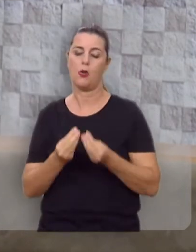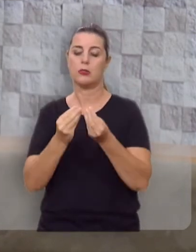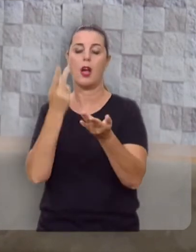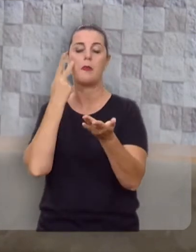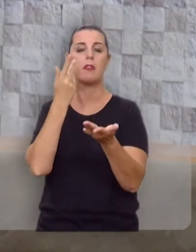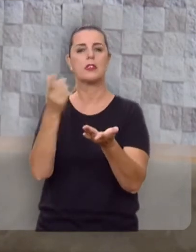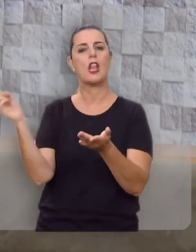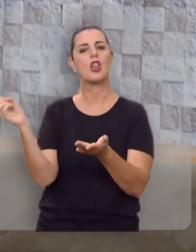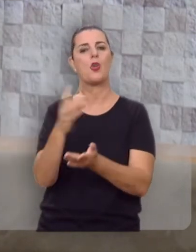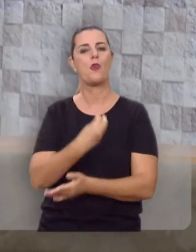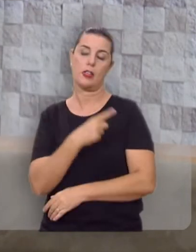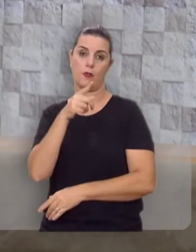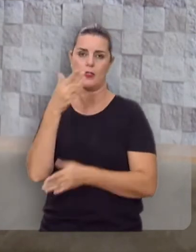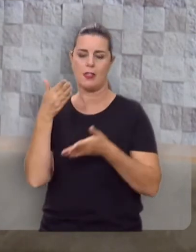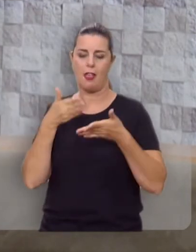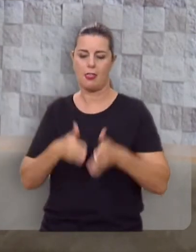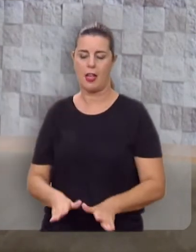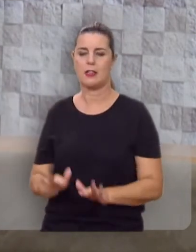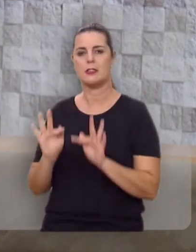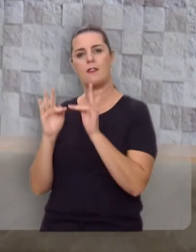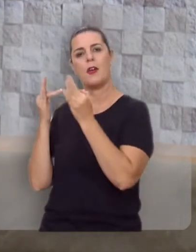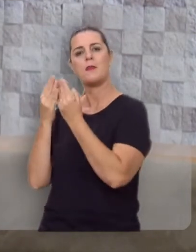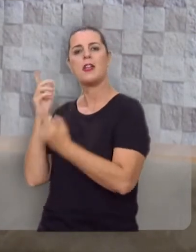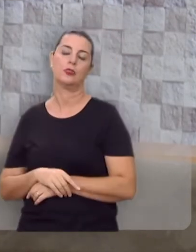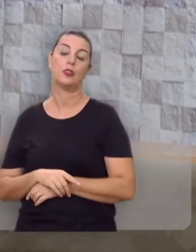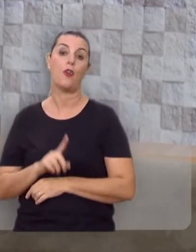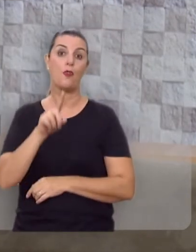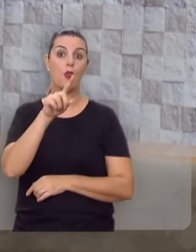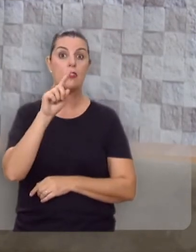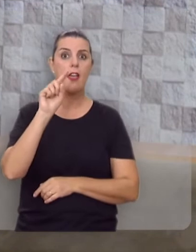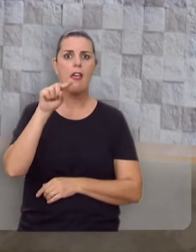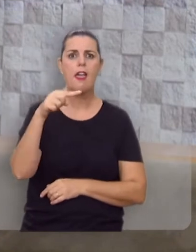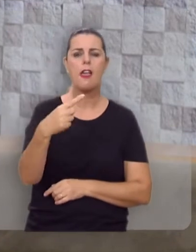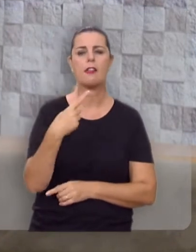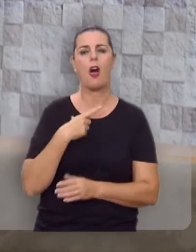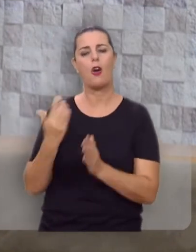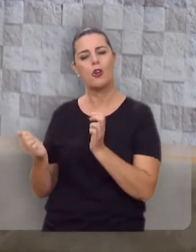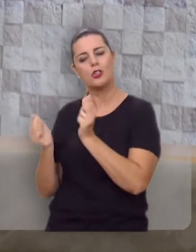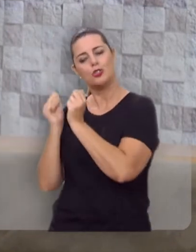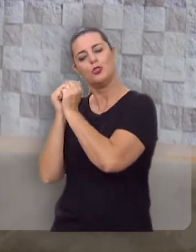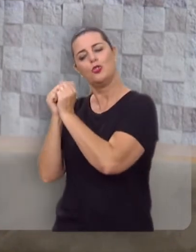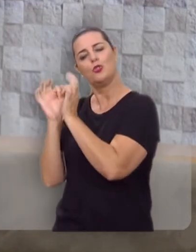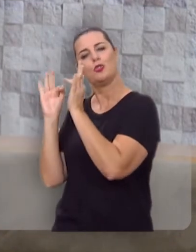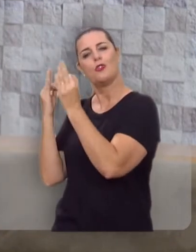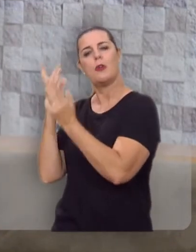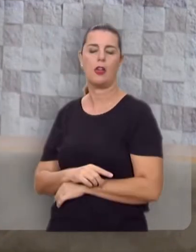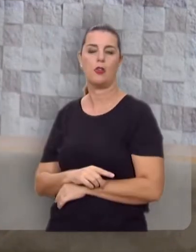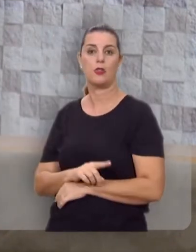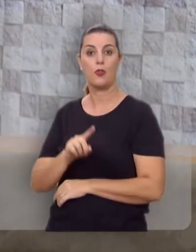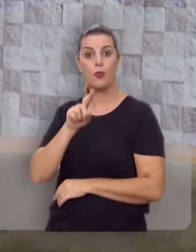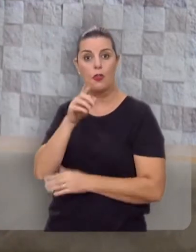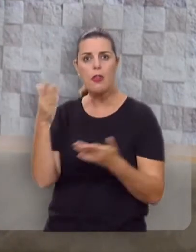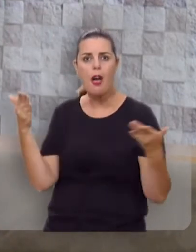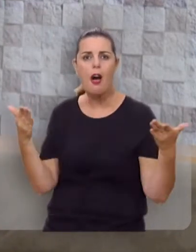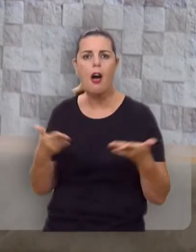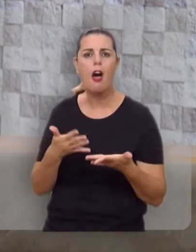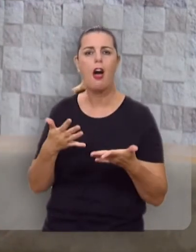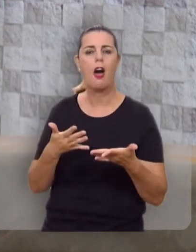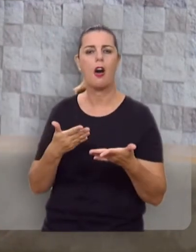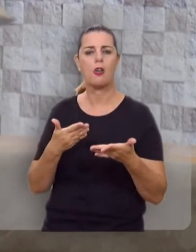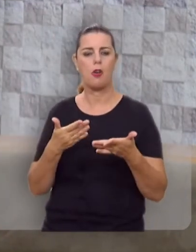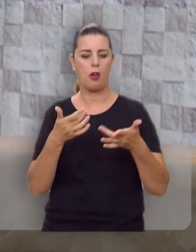e dá para você uma nova vida. Você nasce na família de Deus. Você então faz parte da família de Deus. Você então